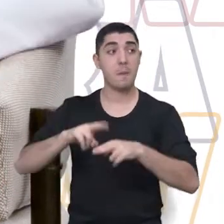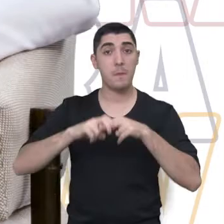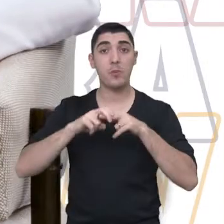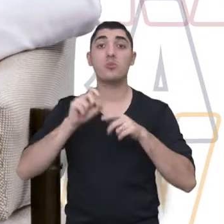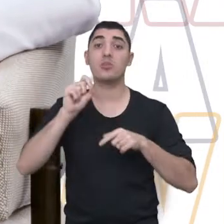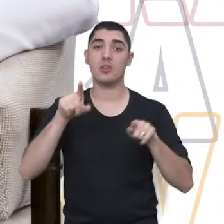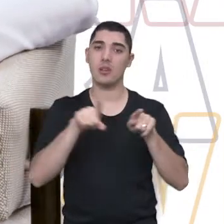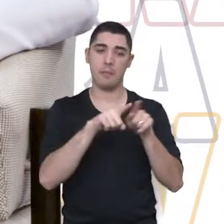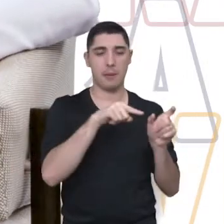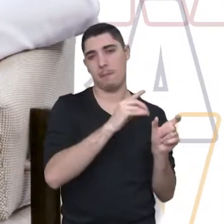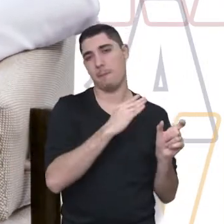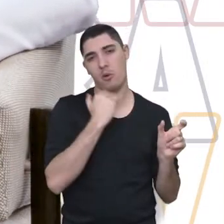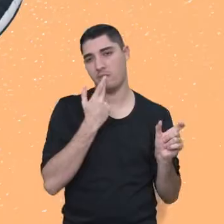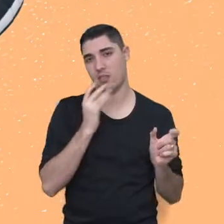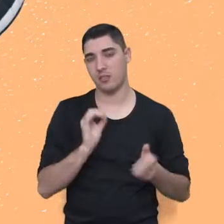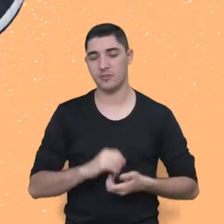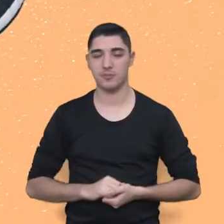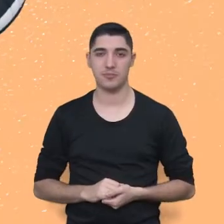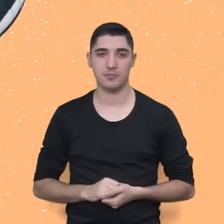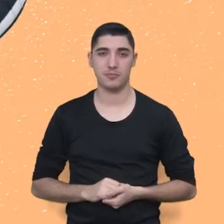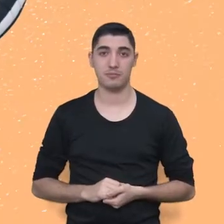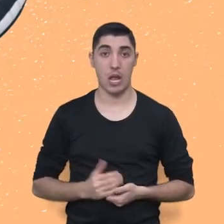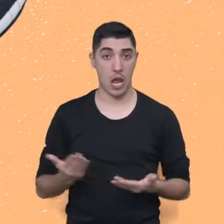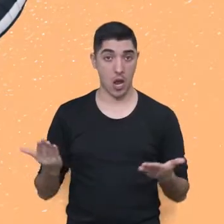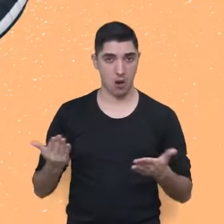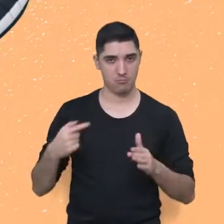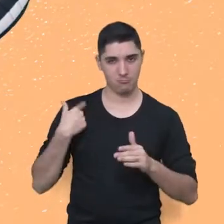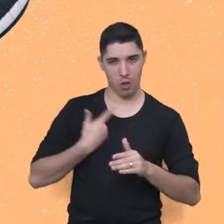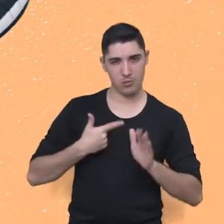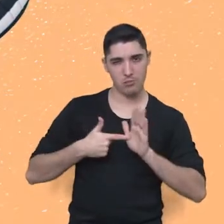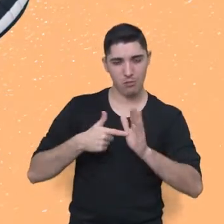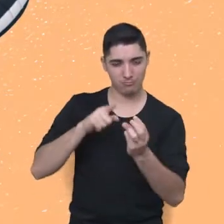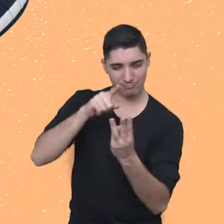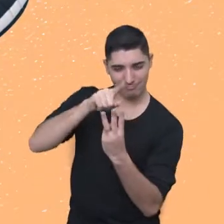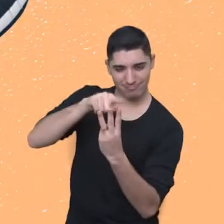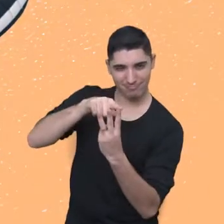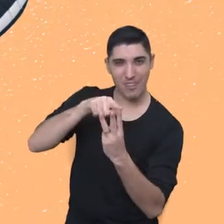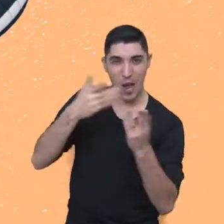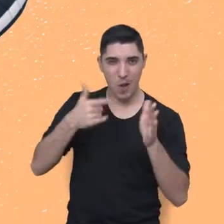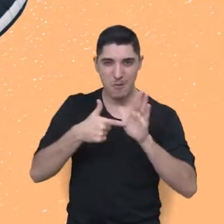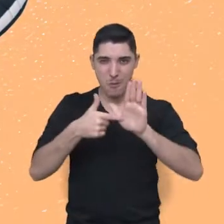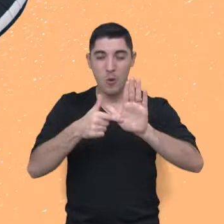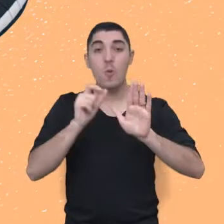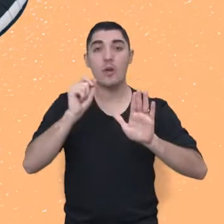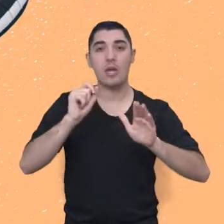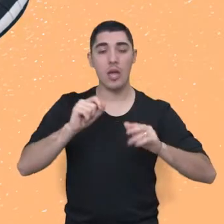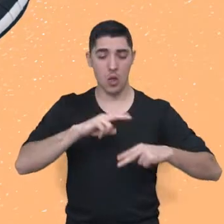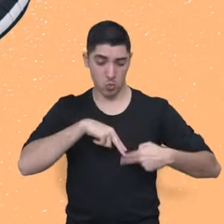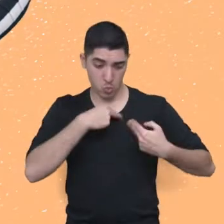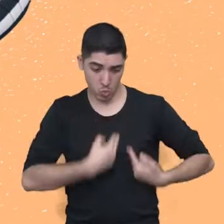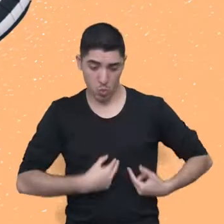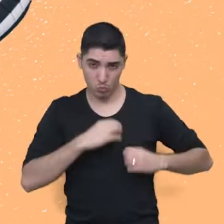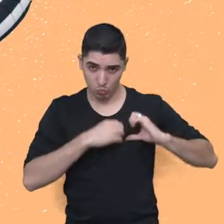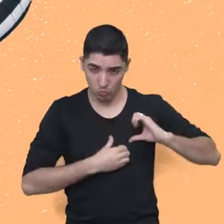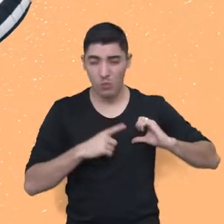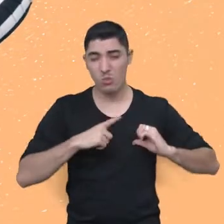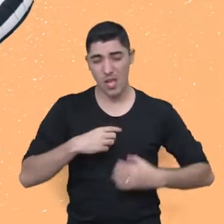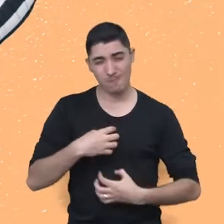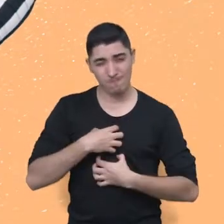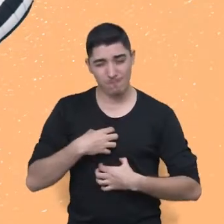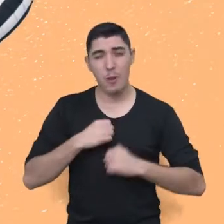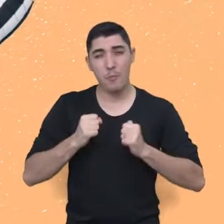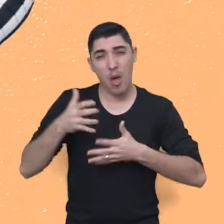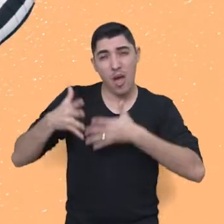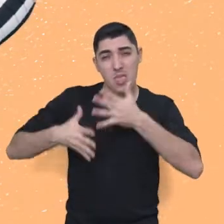E muito menos na questão da morte, né? Nesse primeiro bloco, aprendemos que o luto é um momento cercado de sentimentos que